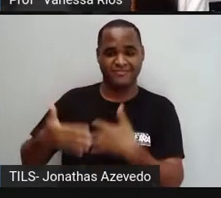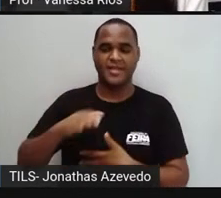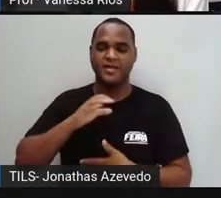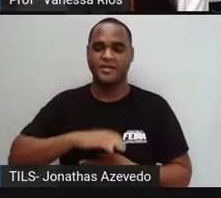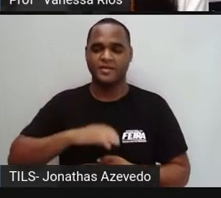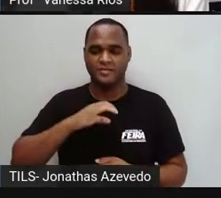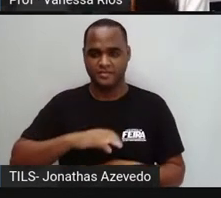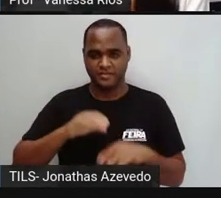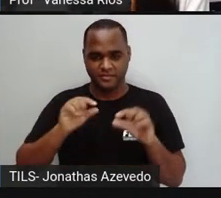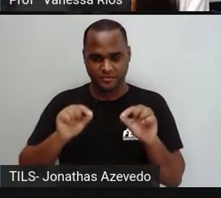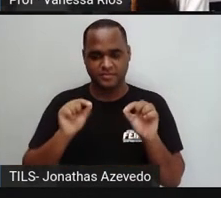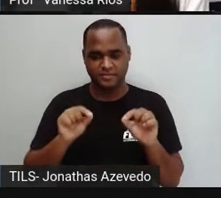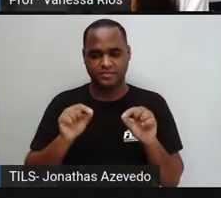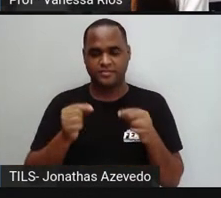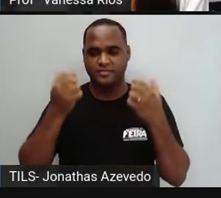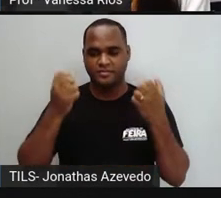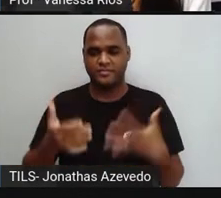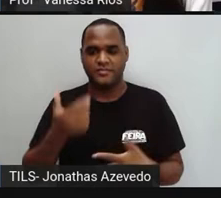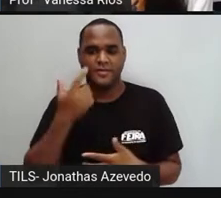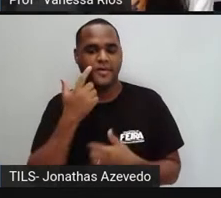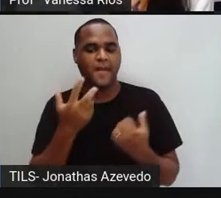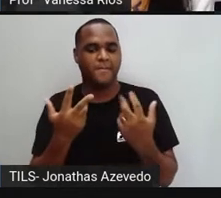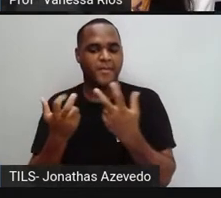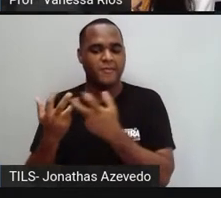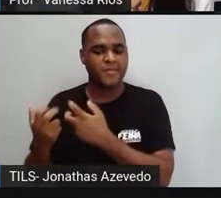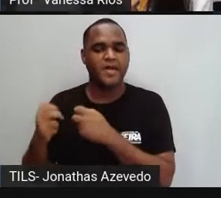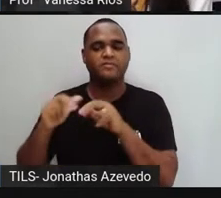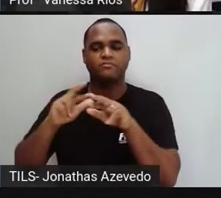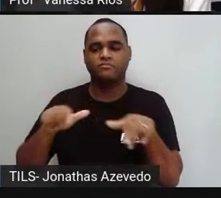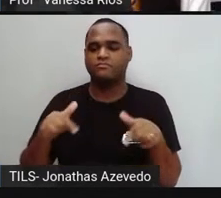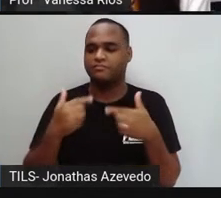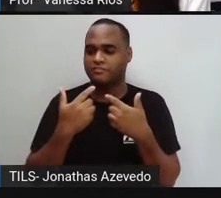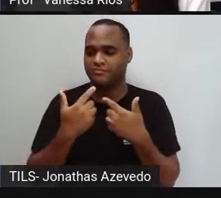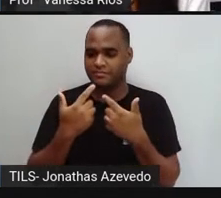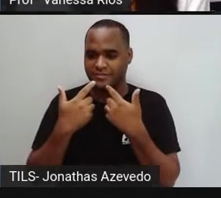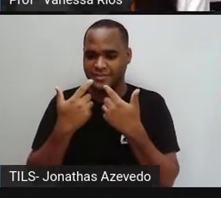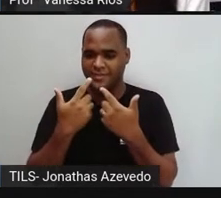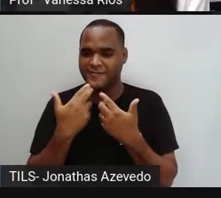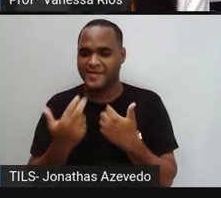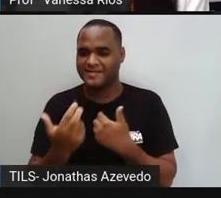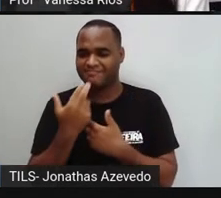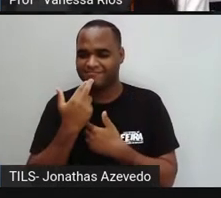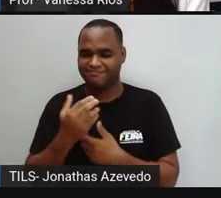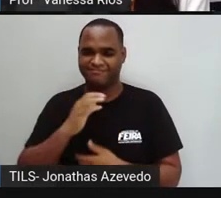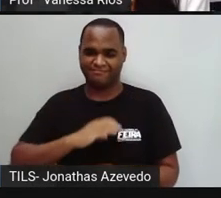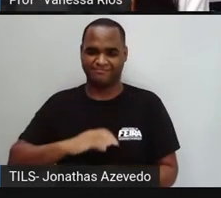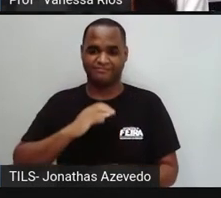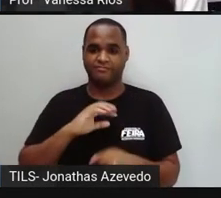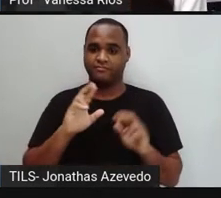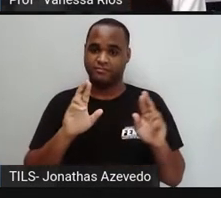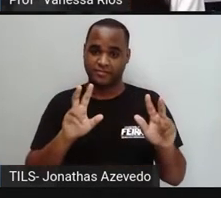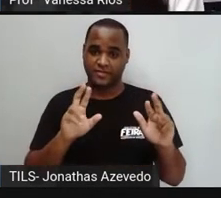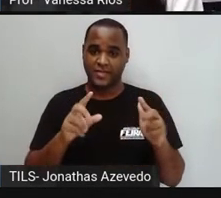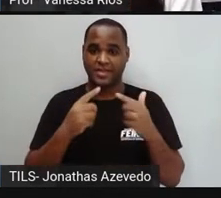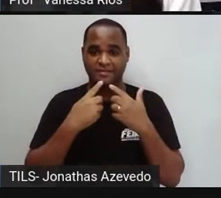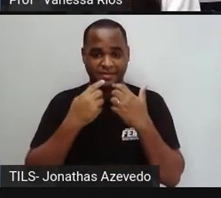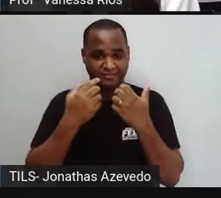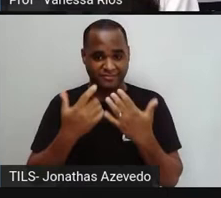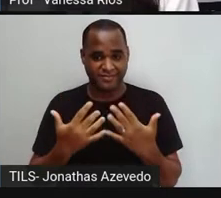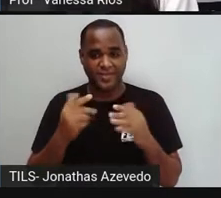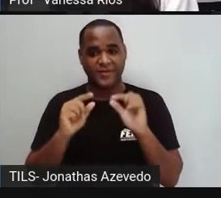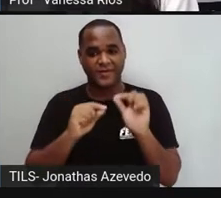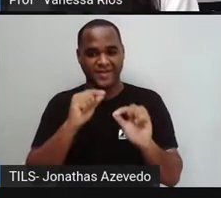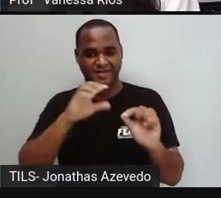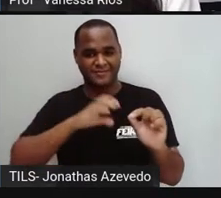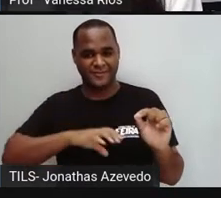Mas a gente percebe aí que a nossa língua portuguesa é diferente da língua portuguesa falada em